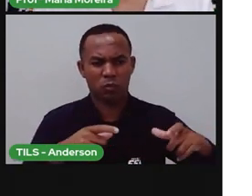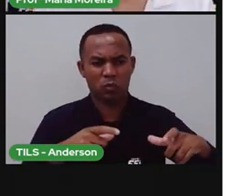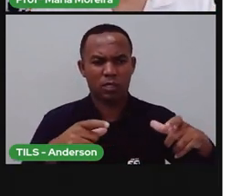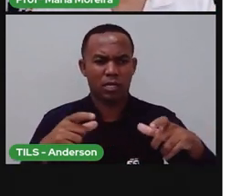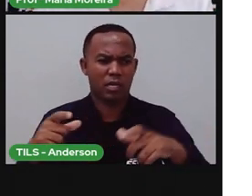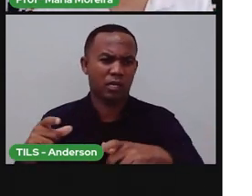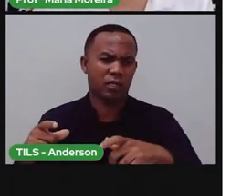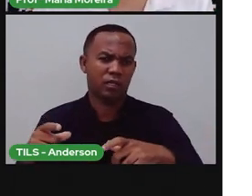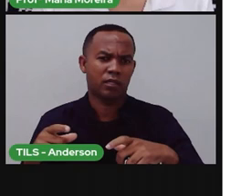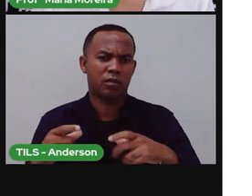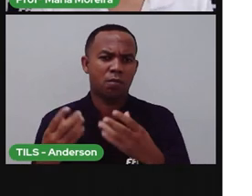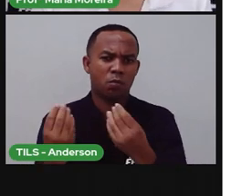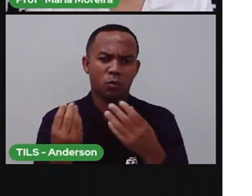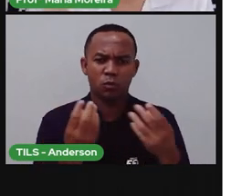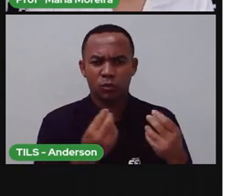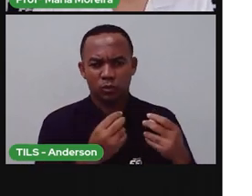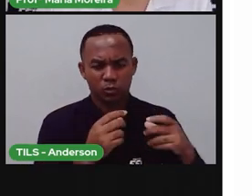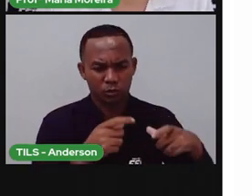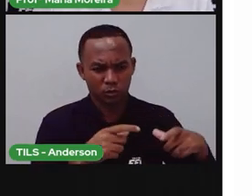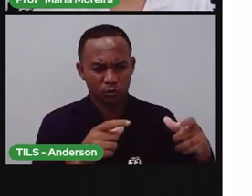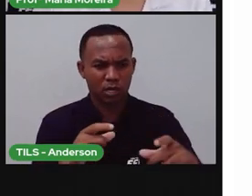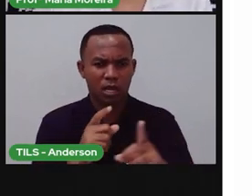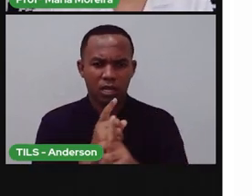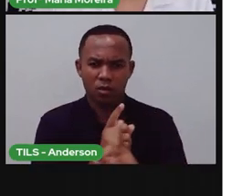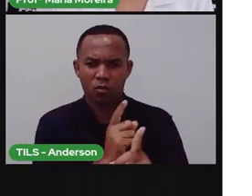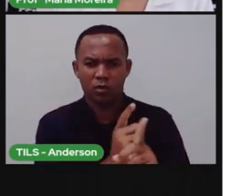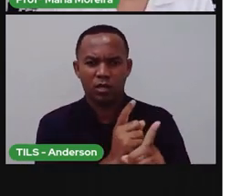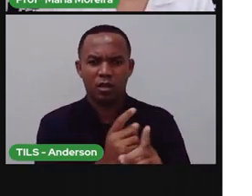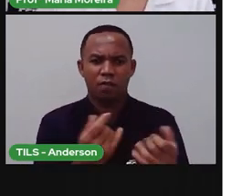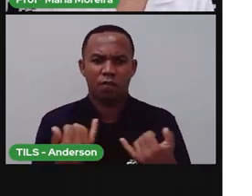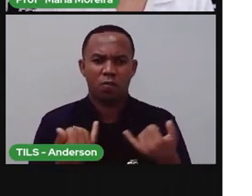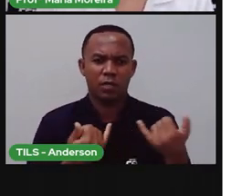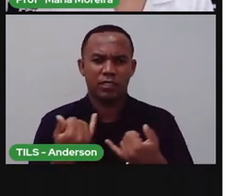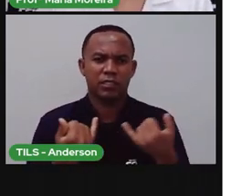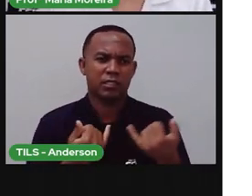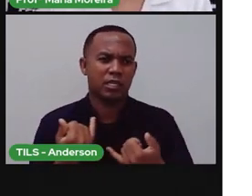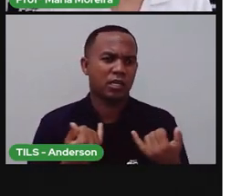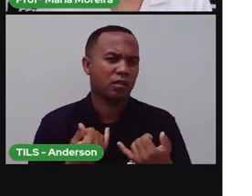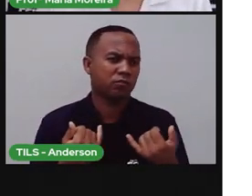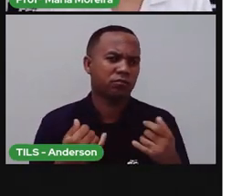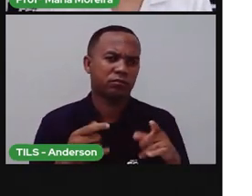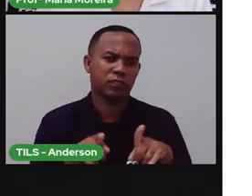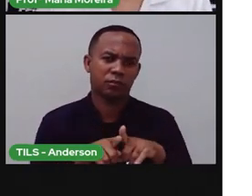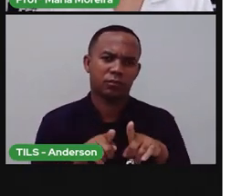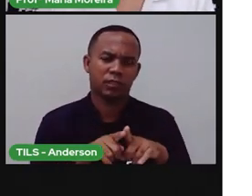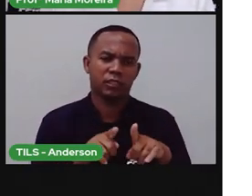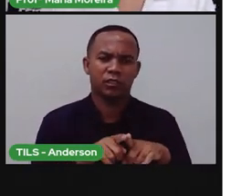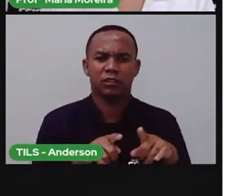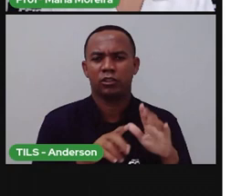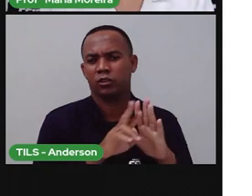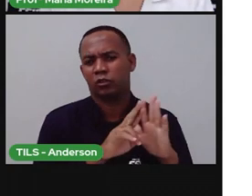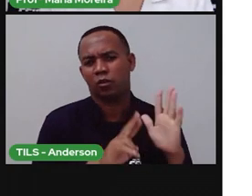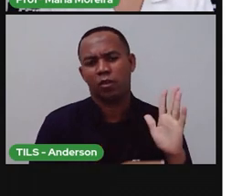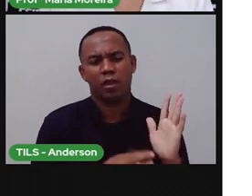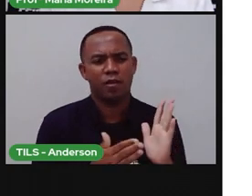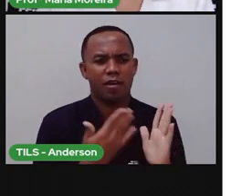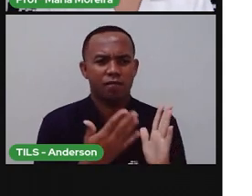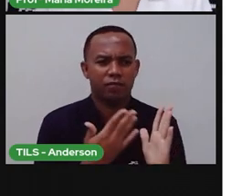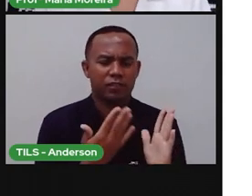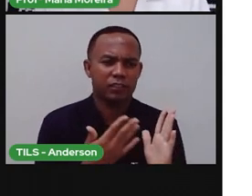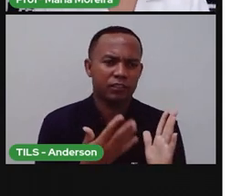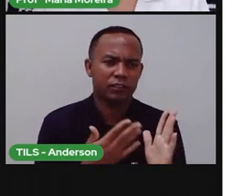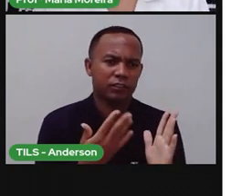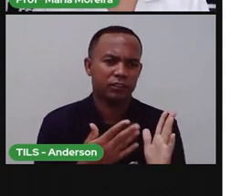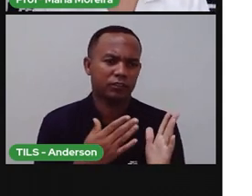vários tipos de textos. Onde a pode encontrar informações, a pode encontrar um jornal, né, em uma revista,